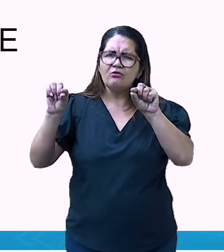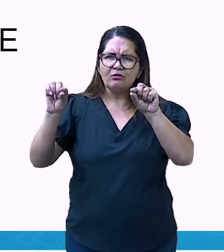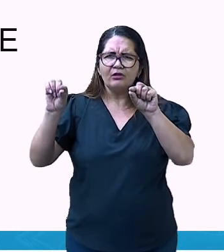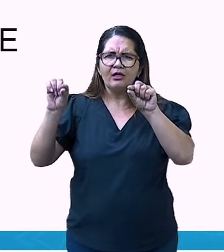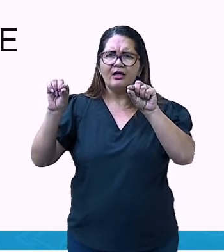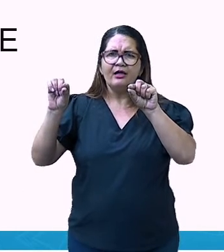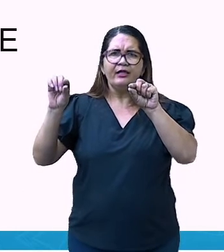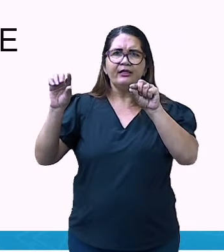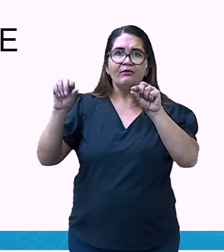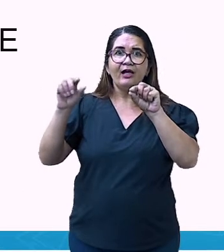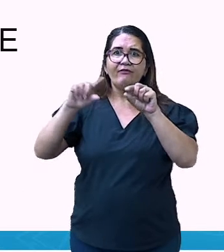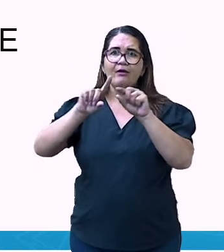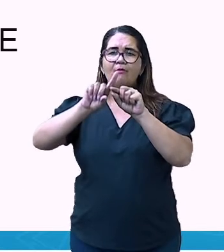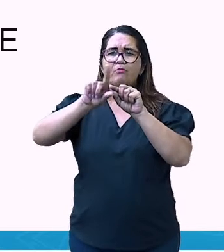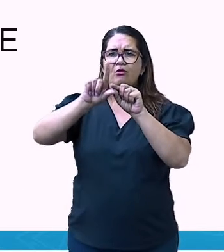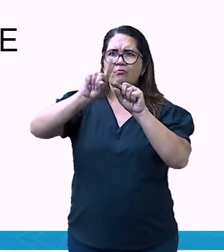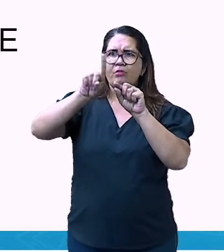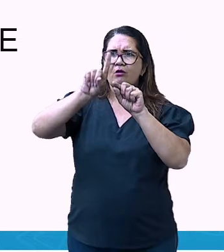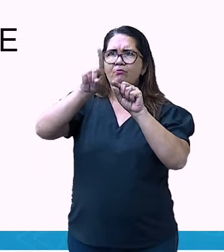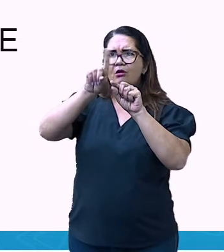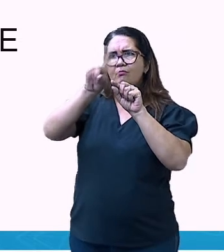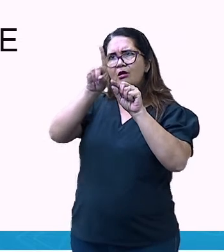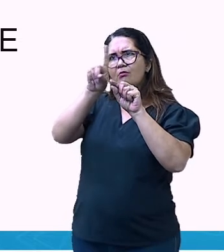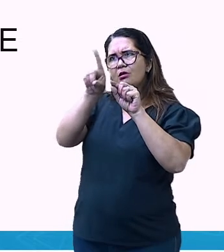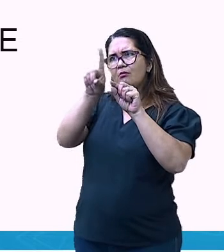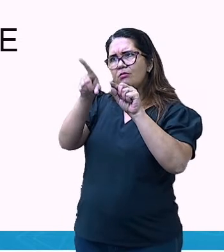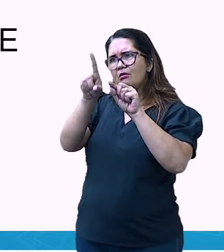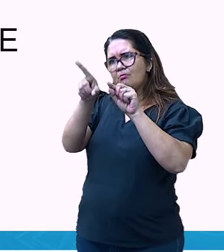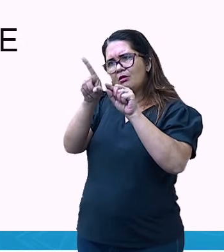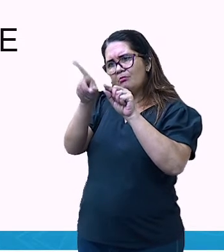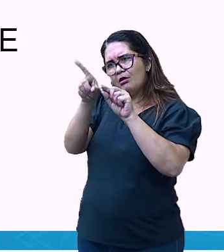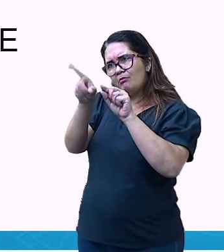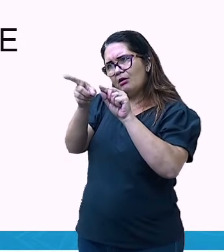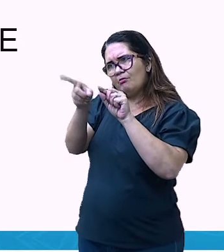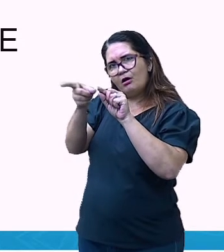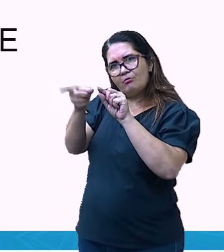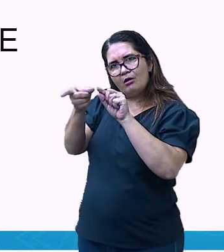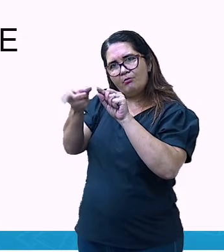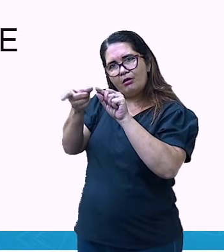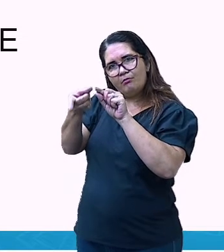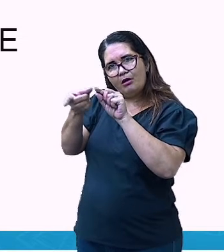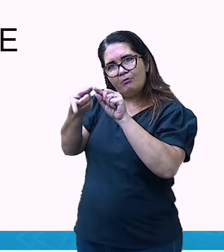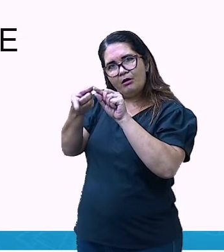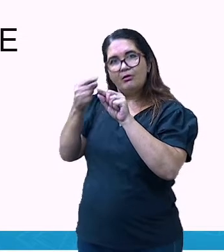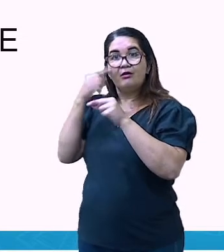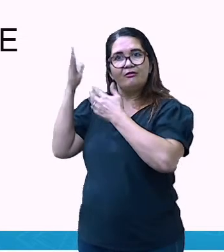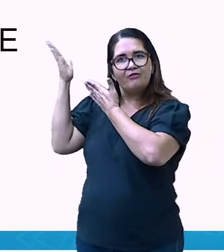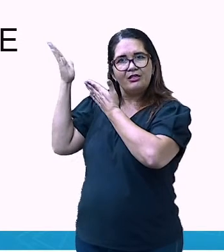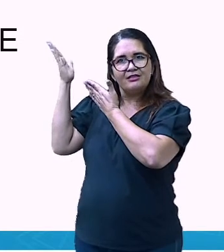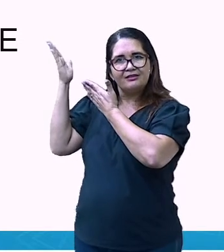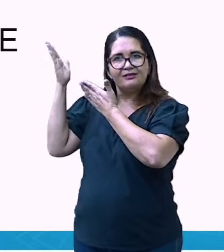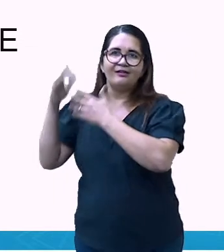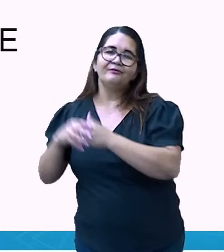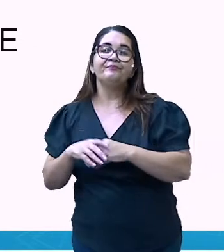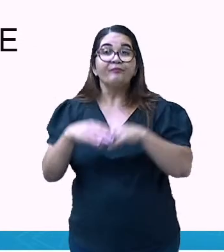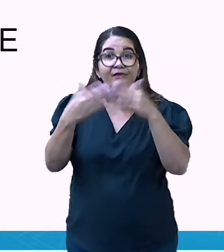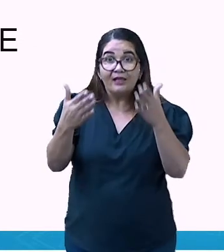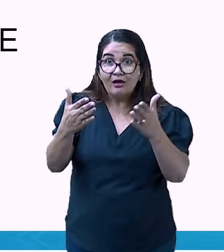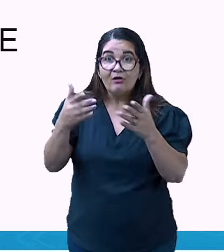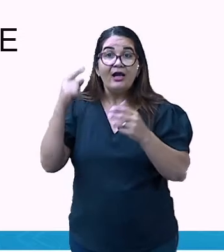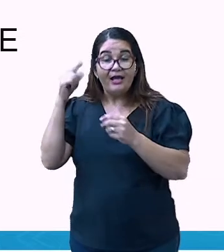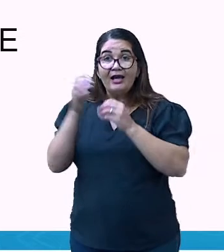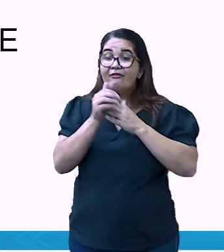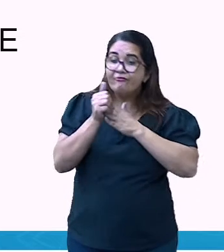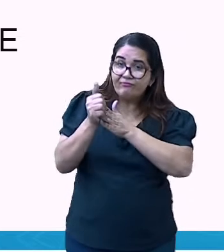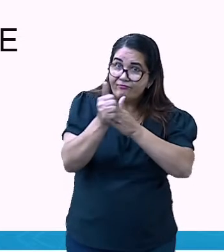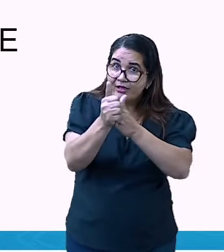alguns objetos bem simples, você pode construir uma bússola caseira de baixa precisão. Claro que a bússola,